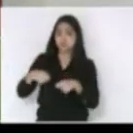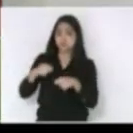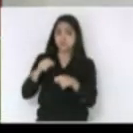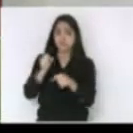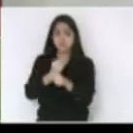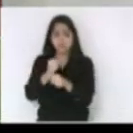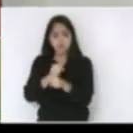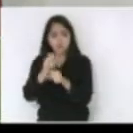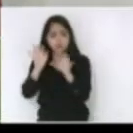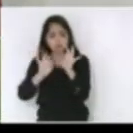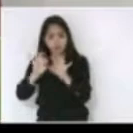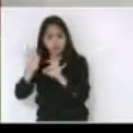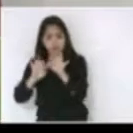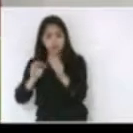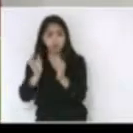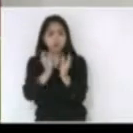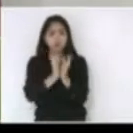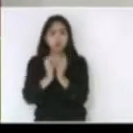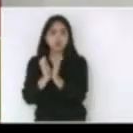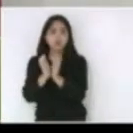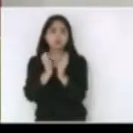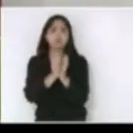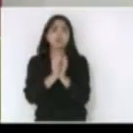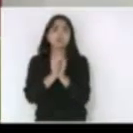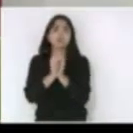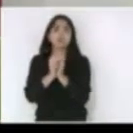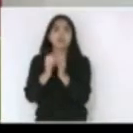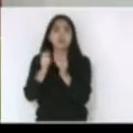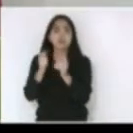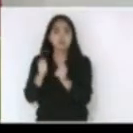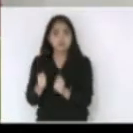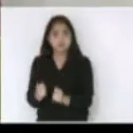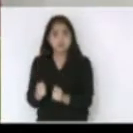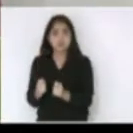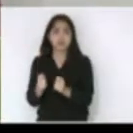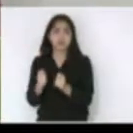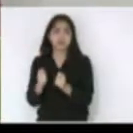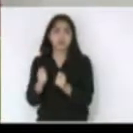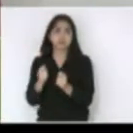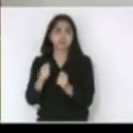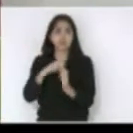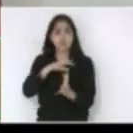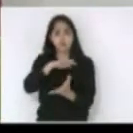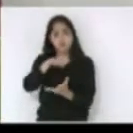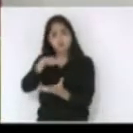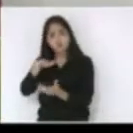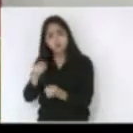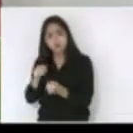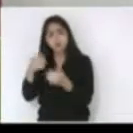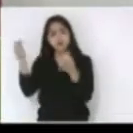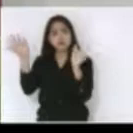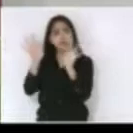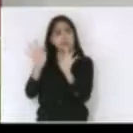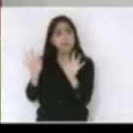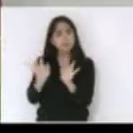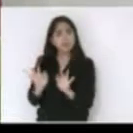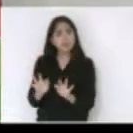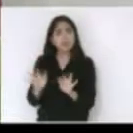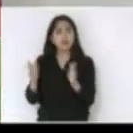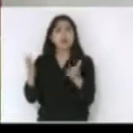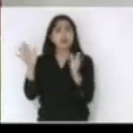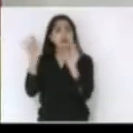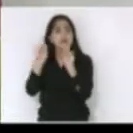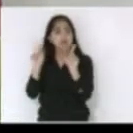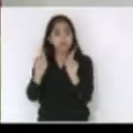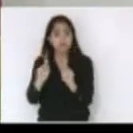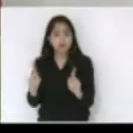junto com as organizações sérias comprometidas um mundo de mais paz um mundo de mais amor um mundo